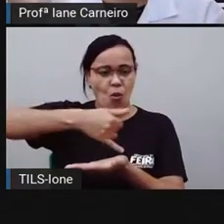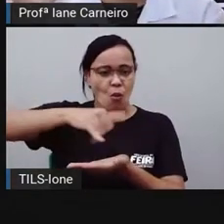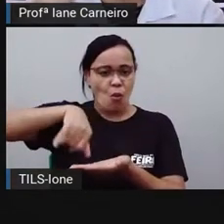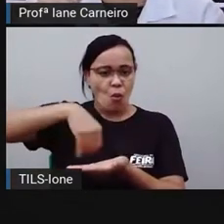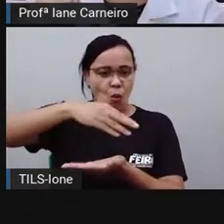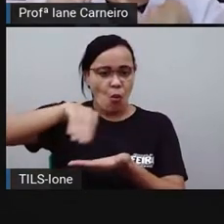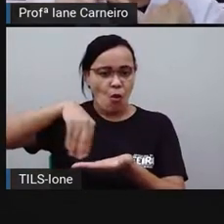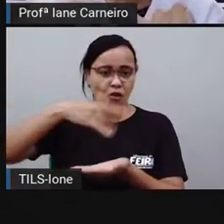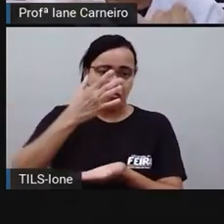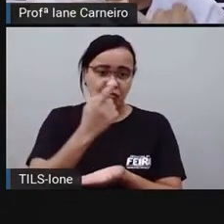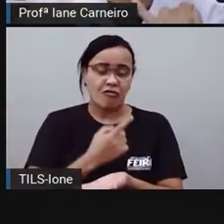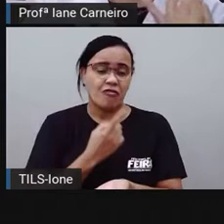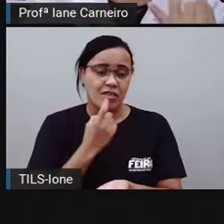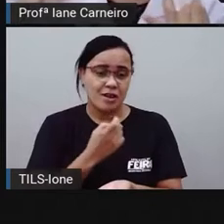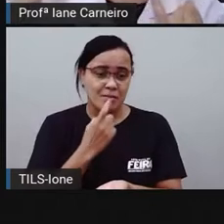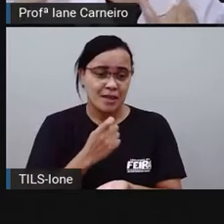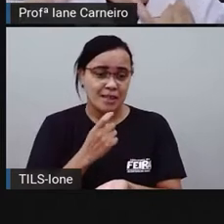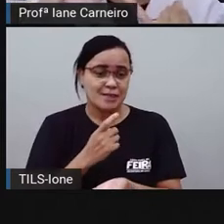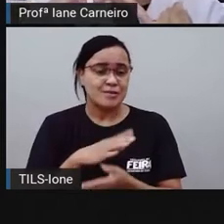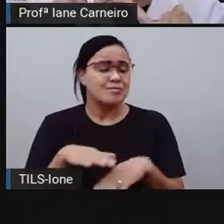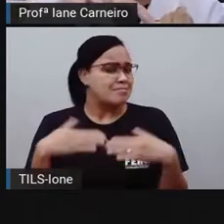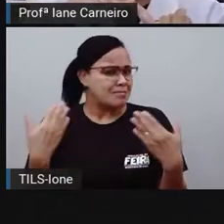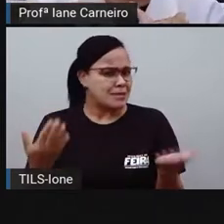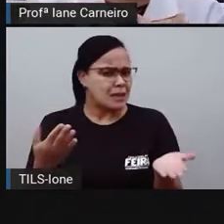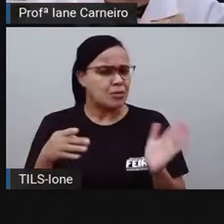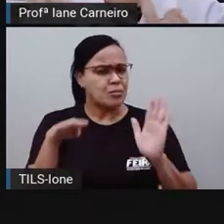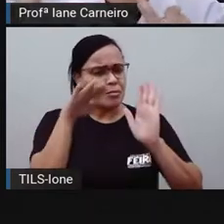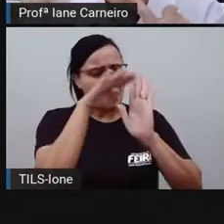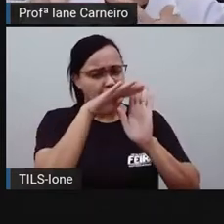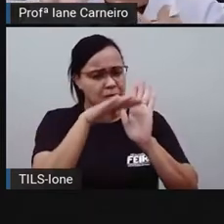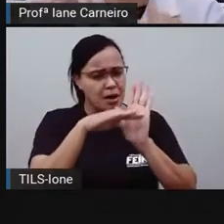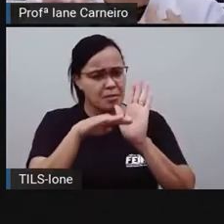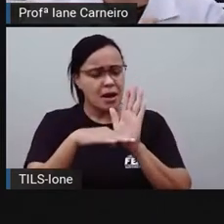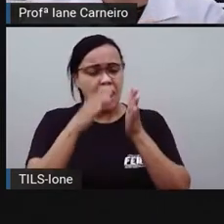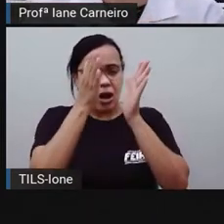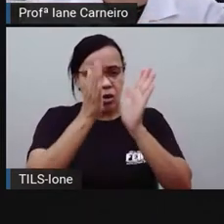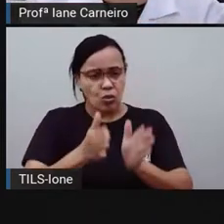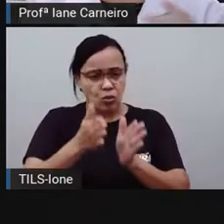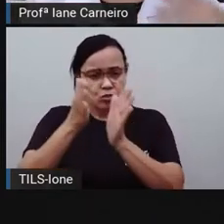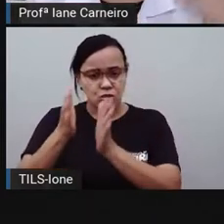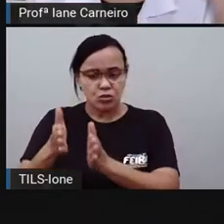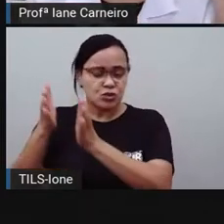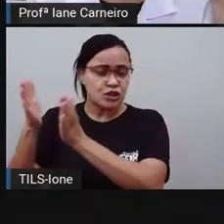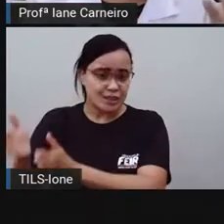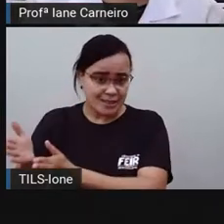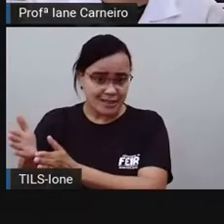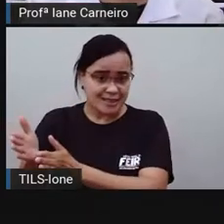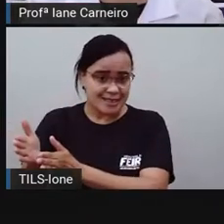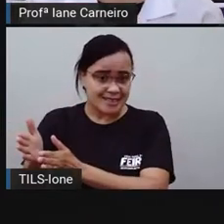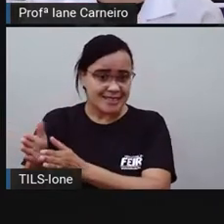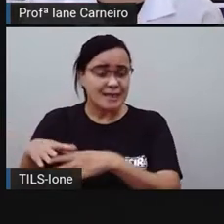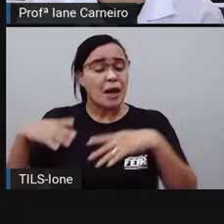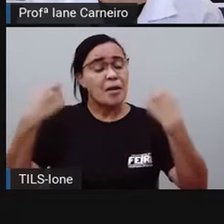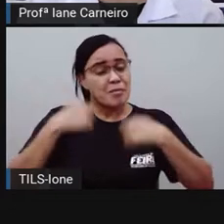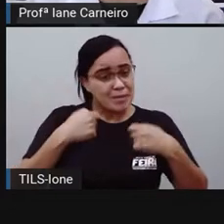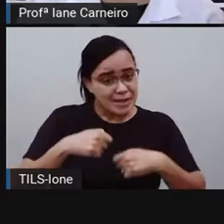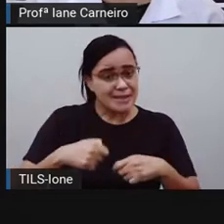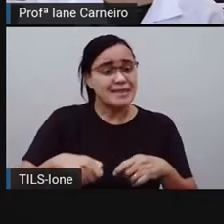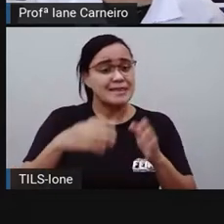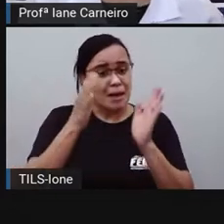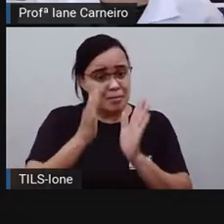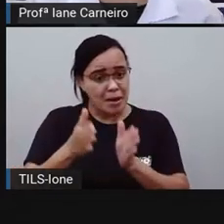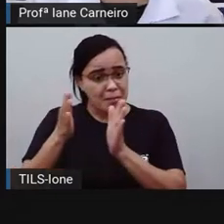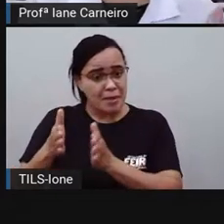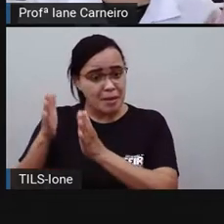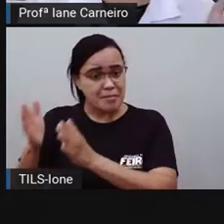Além, né? Da massa, além do recheio e além do molho, a gente ainda tem uma outra etapa, que é a etapa